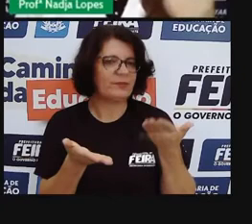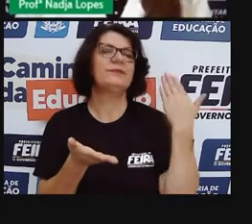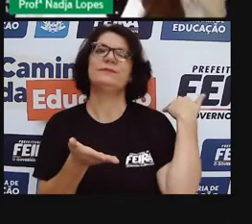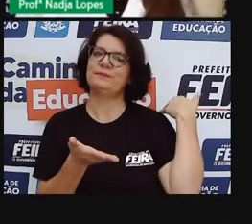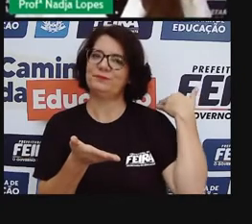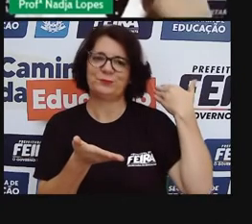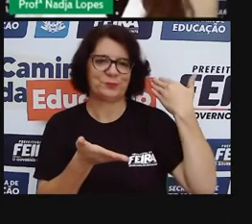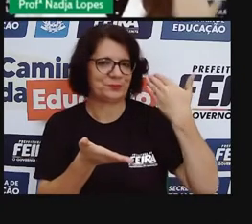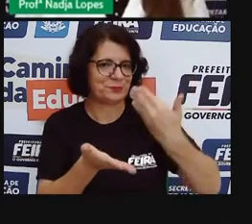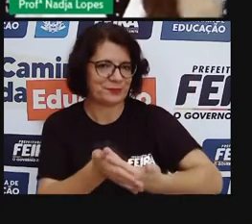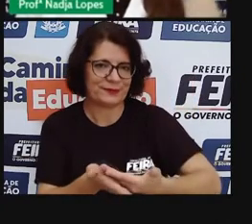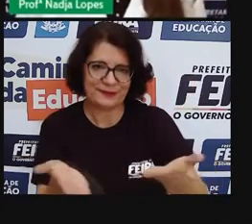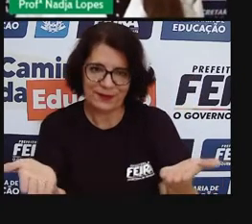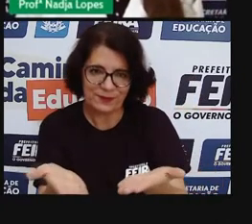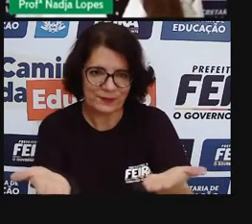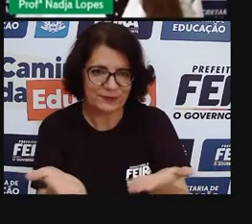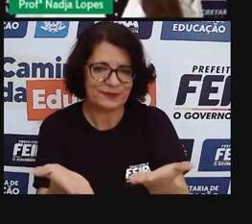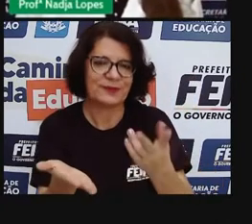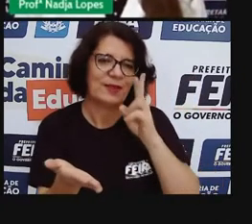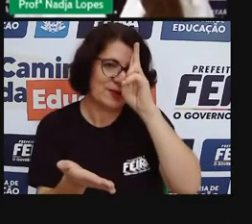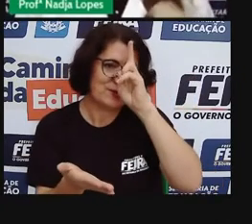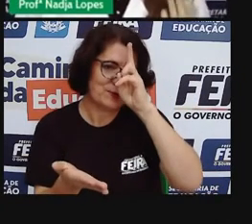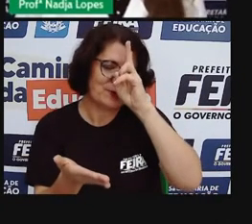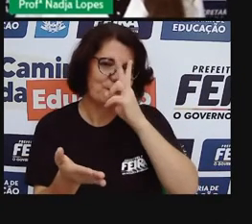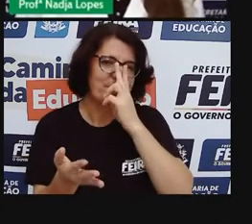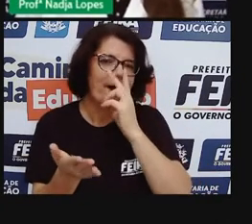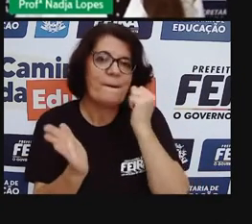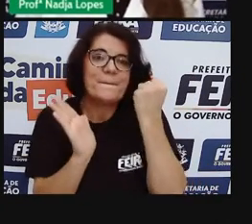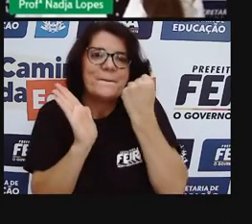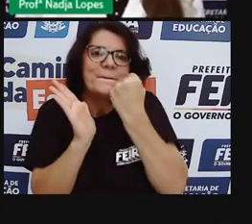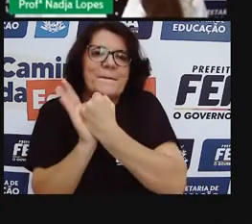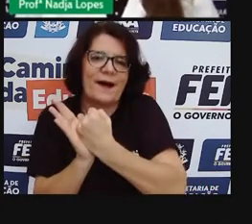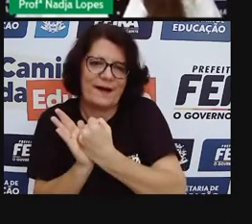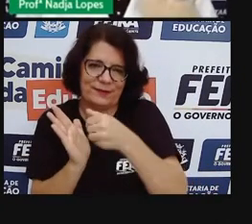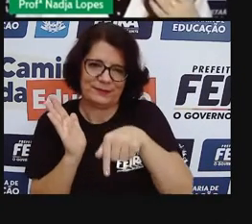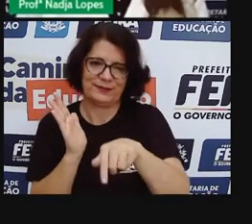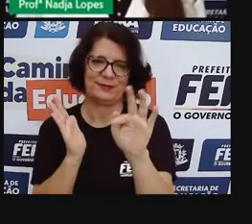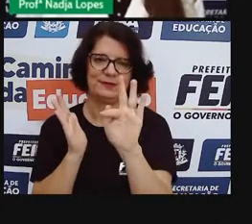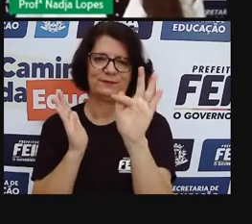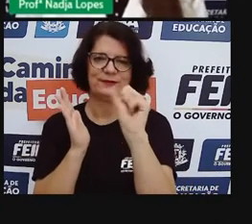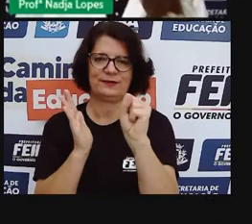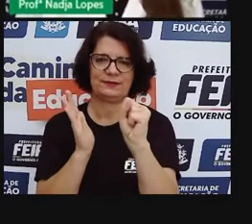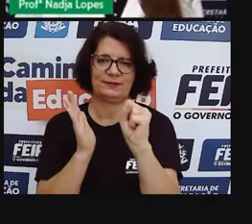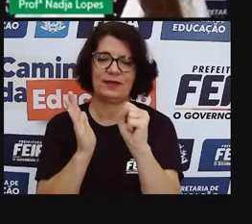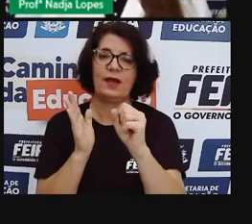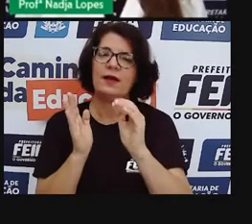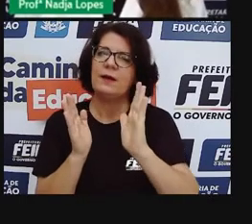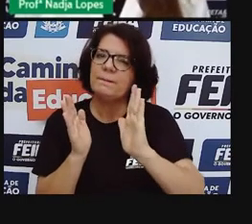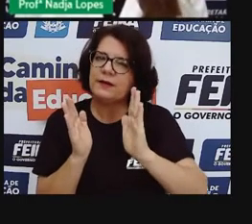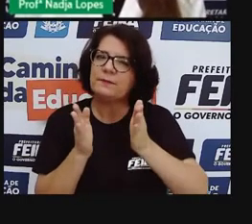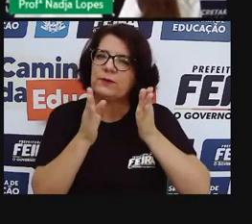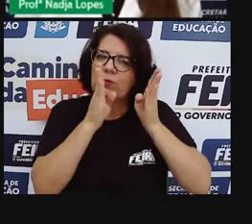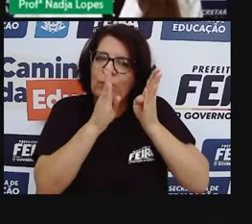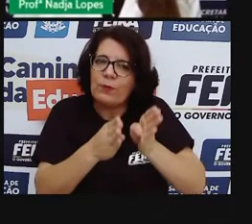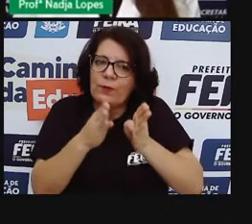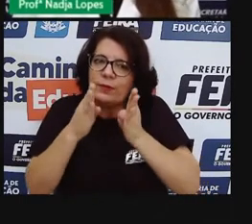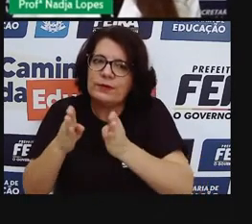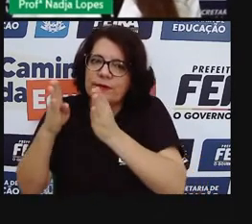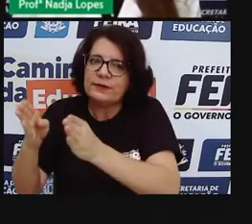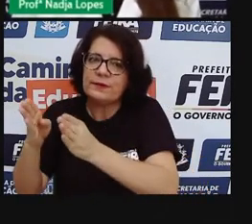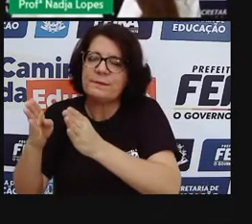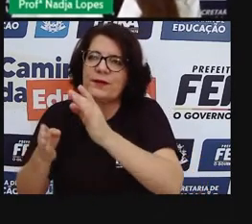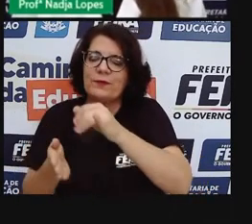Livre faz parte da história da nossa cidade. A partir daí, houve um ordenamento dos feirantes para o centro do abastecimento.